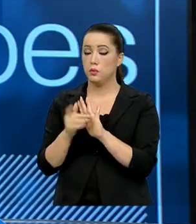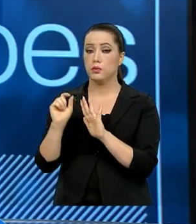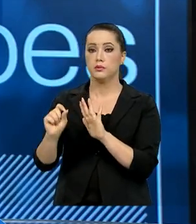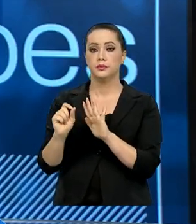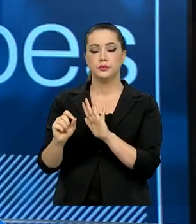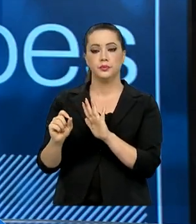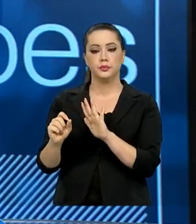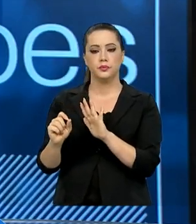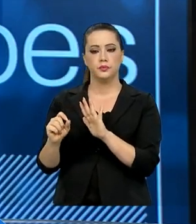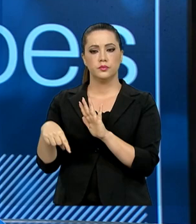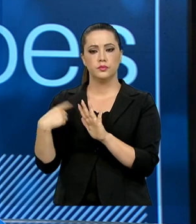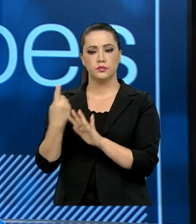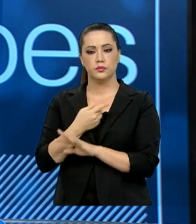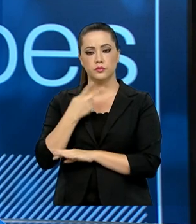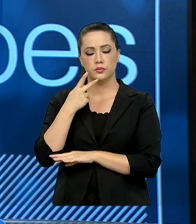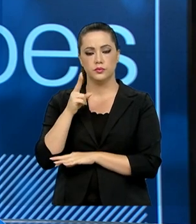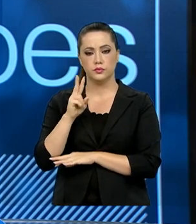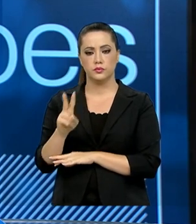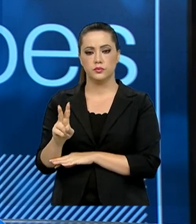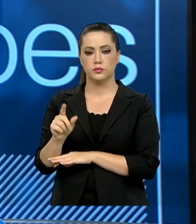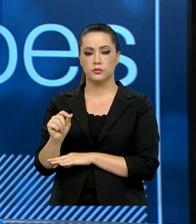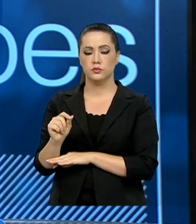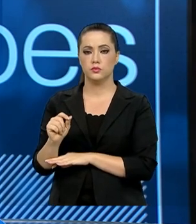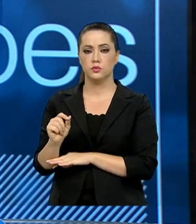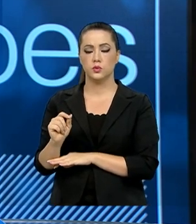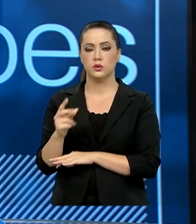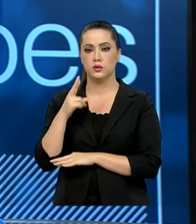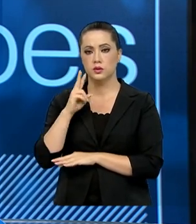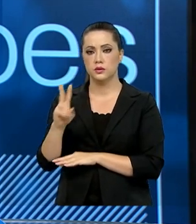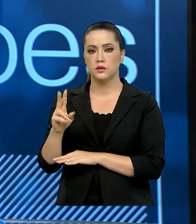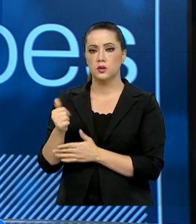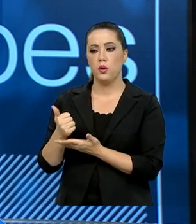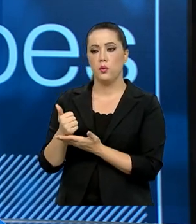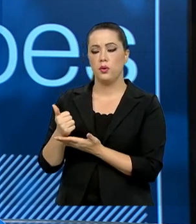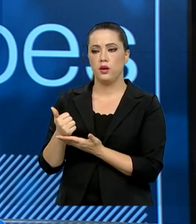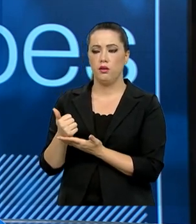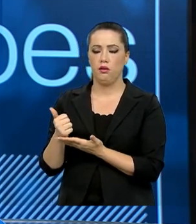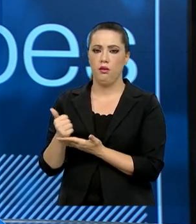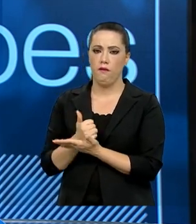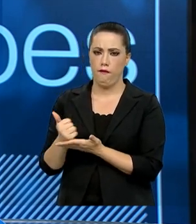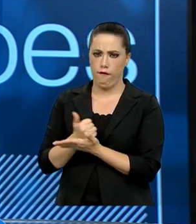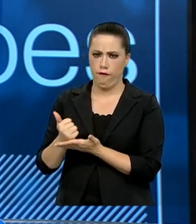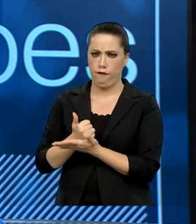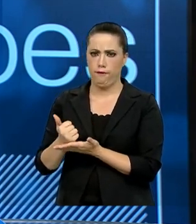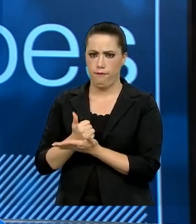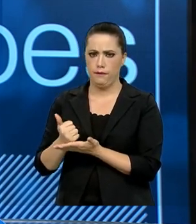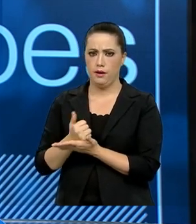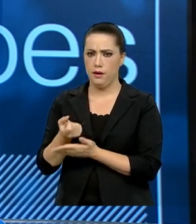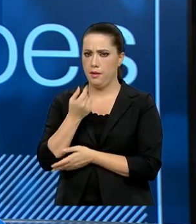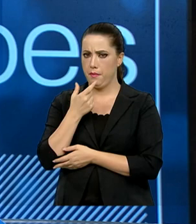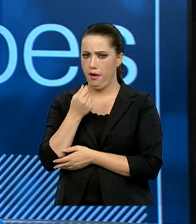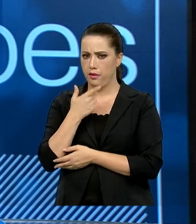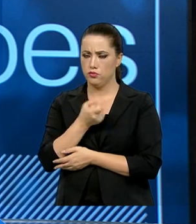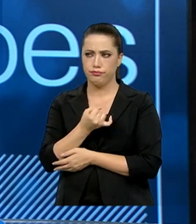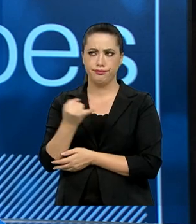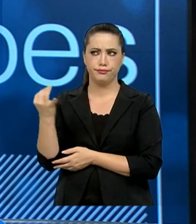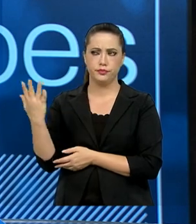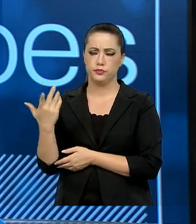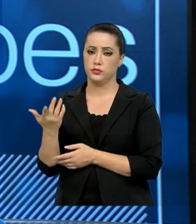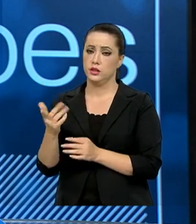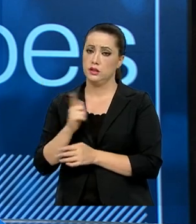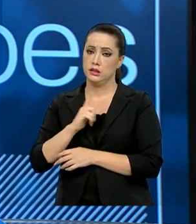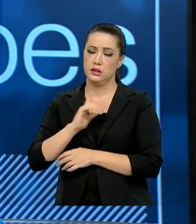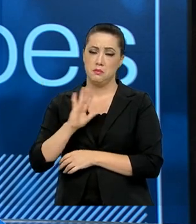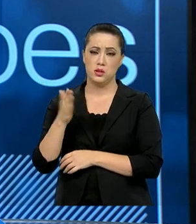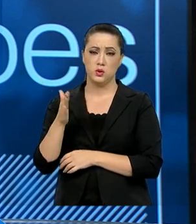foi naquilo que nós chamamos reposicionamento de fármacos. Paulo, existem no mundo todo cerca de 100